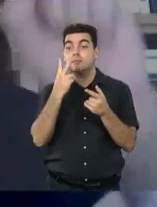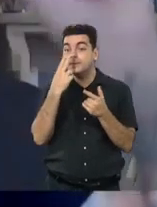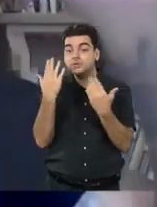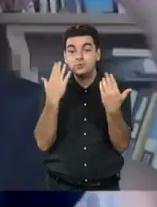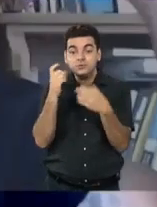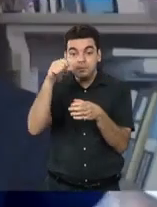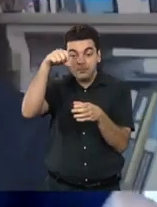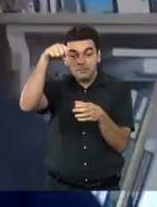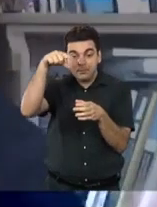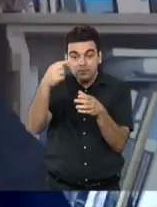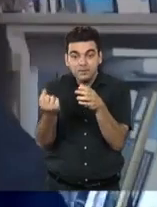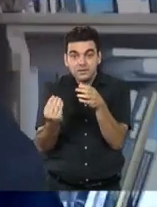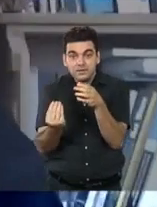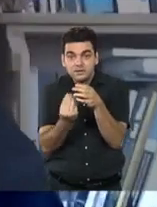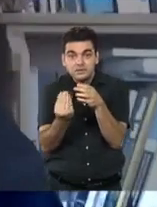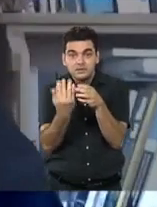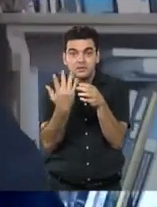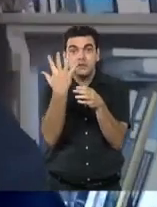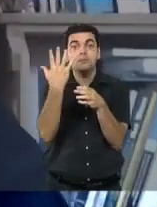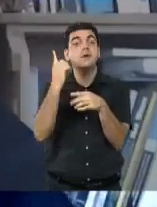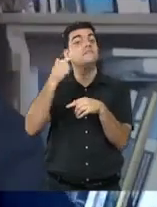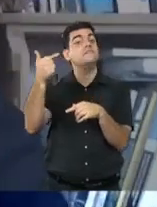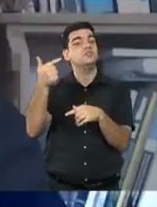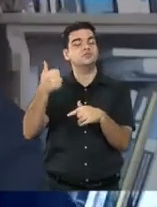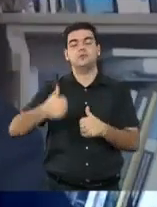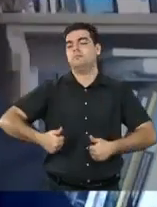frutificar coisas importantes para 2022.